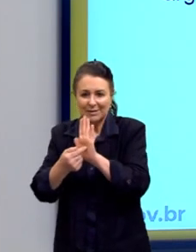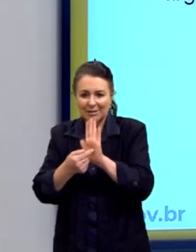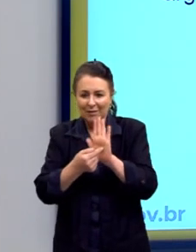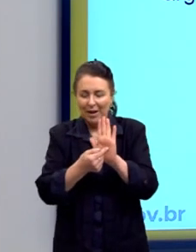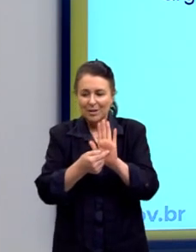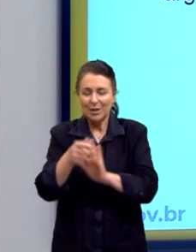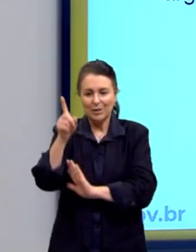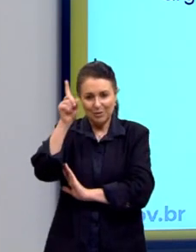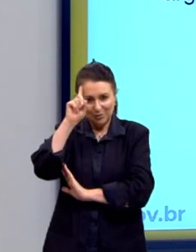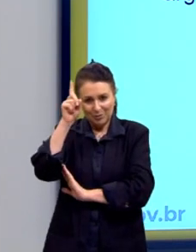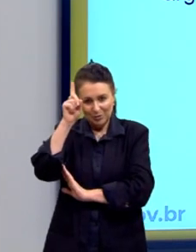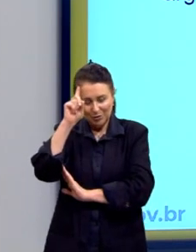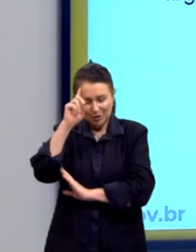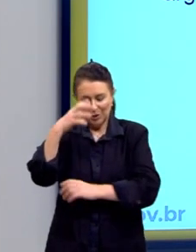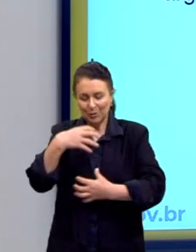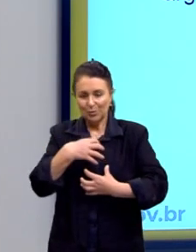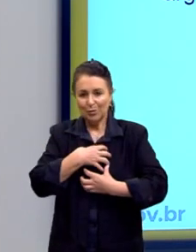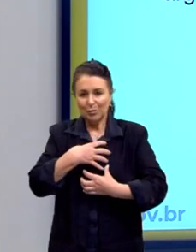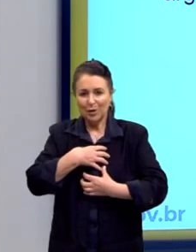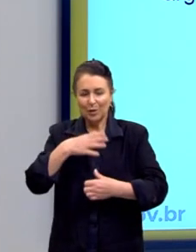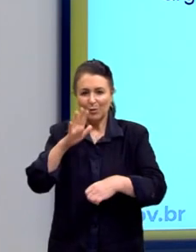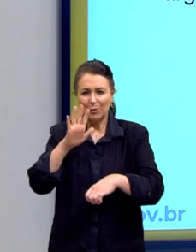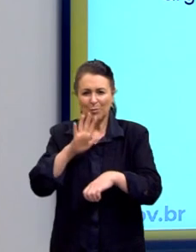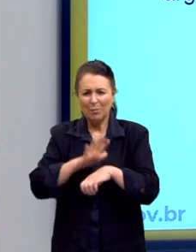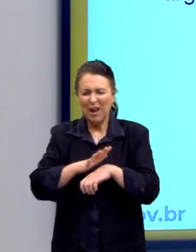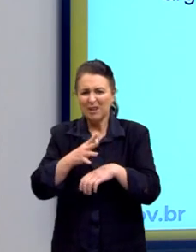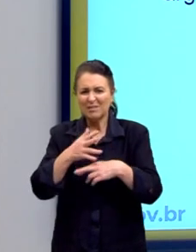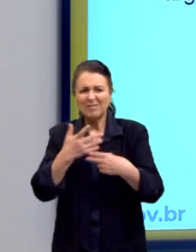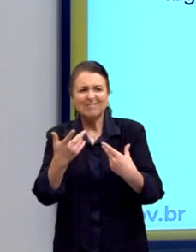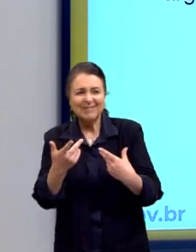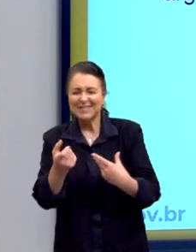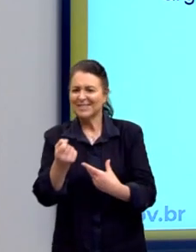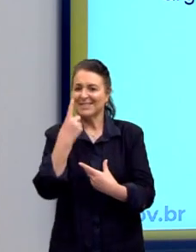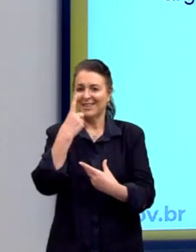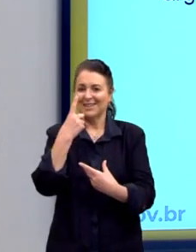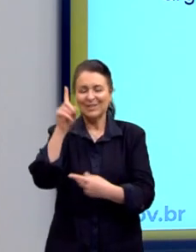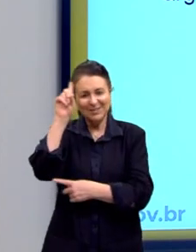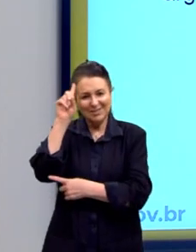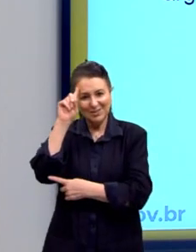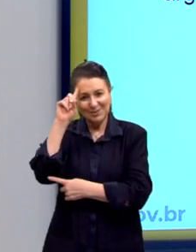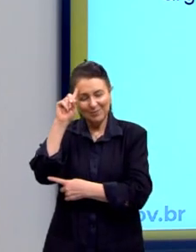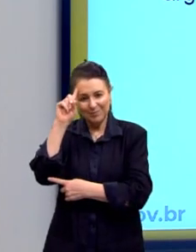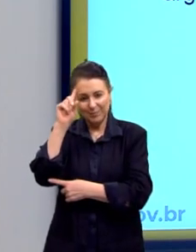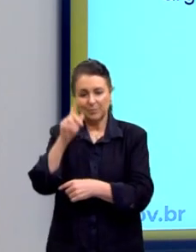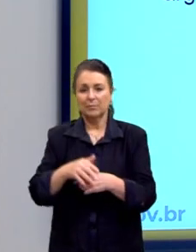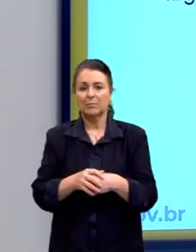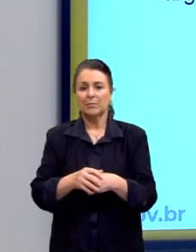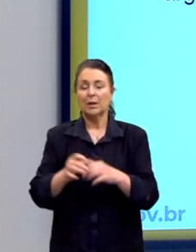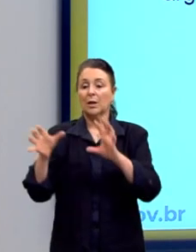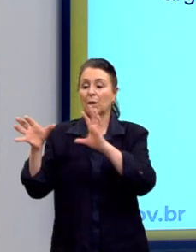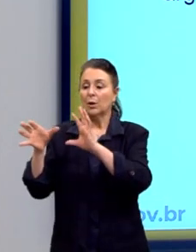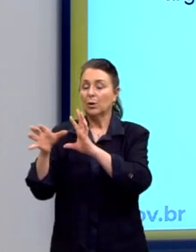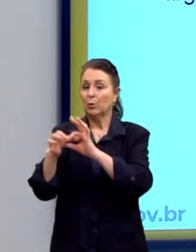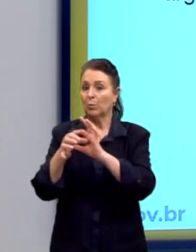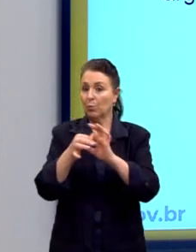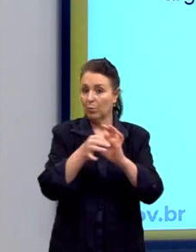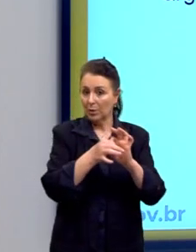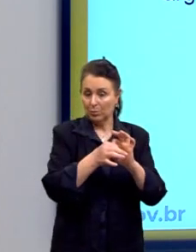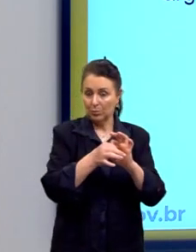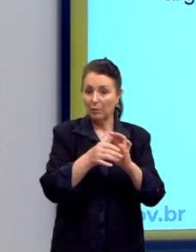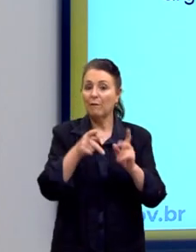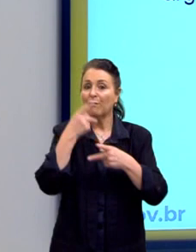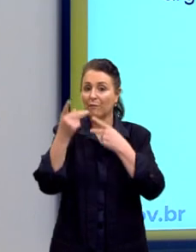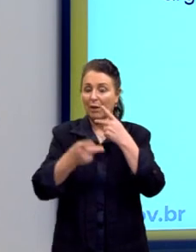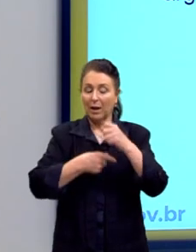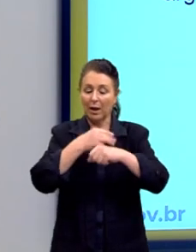cotidianas e das maneiras mais prosaicas, mais do dia a dia. No contexto, menciona-se que a gentileza